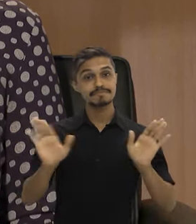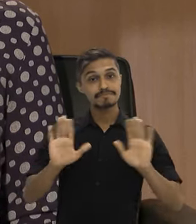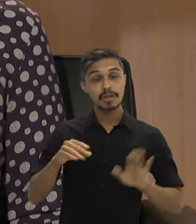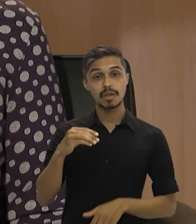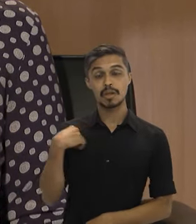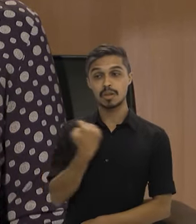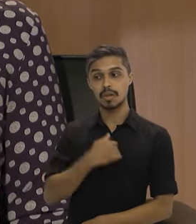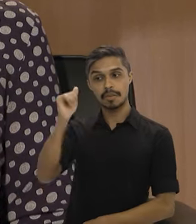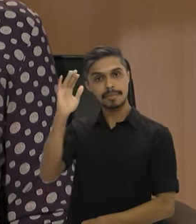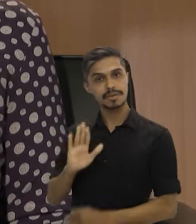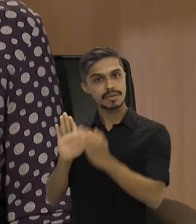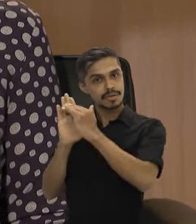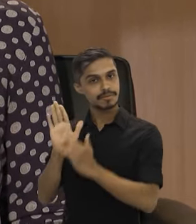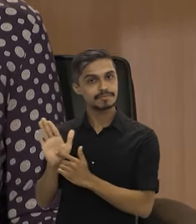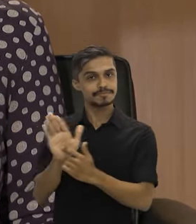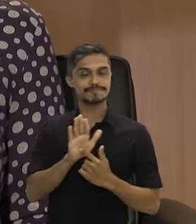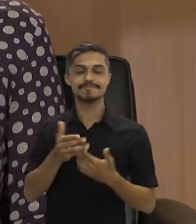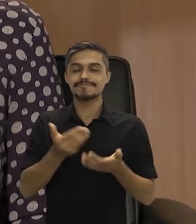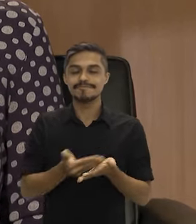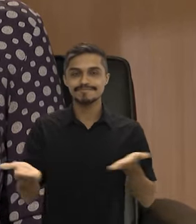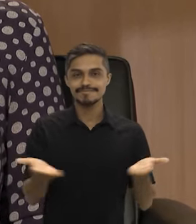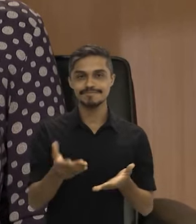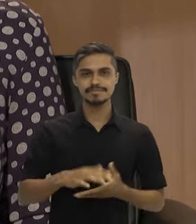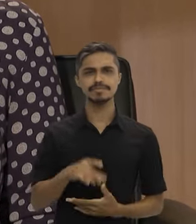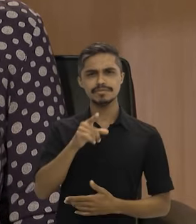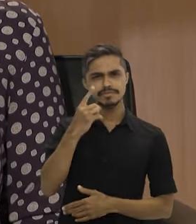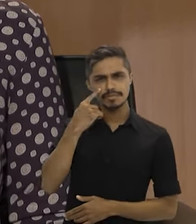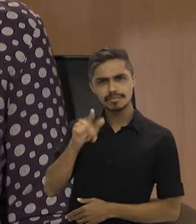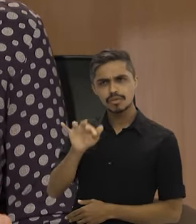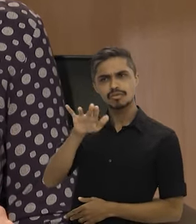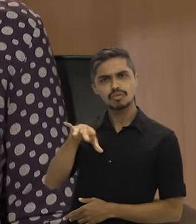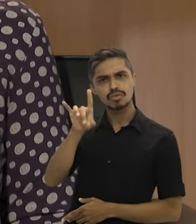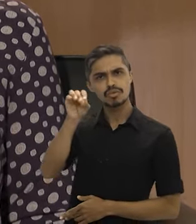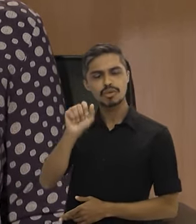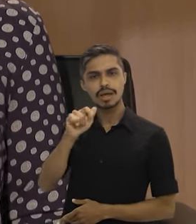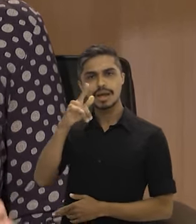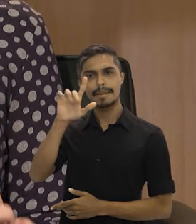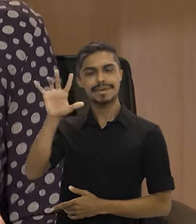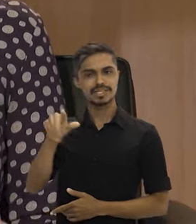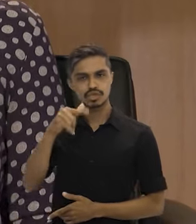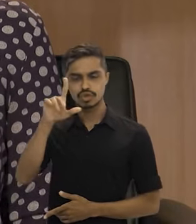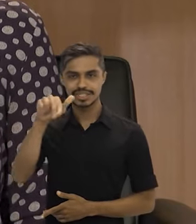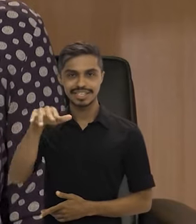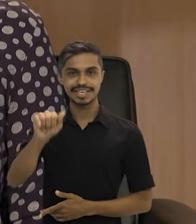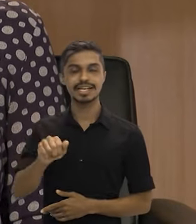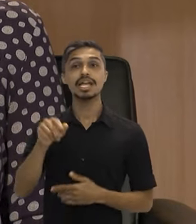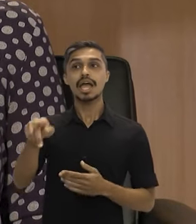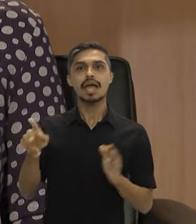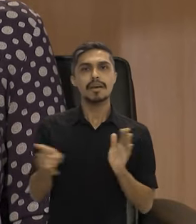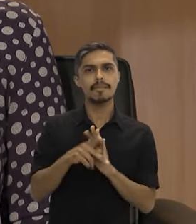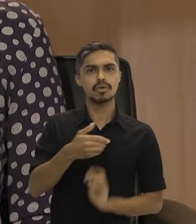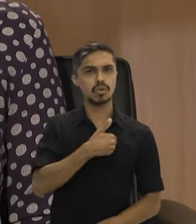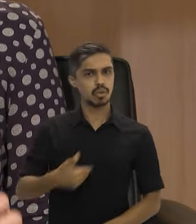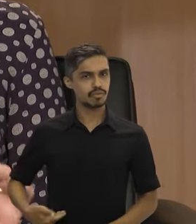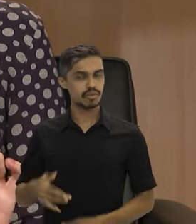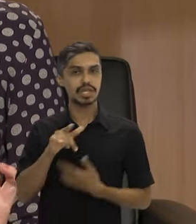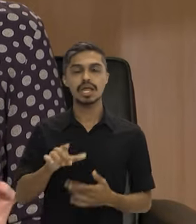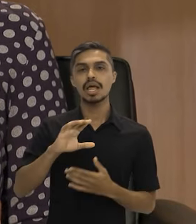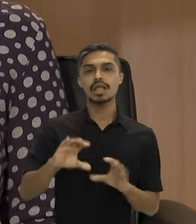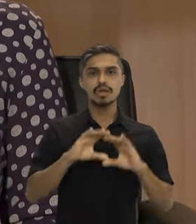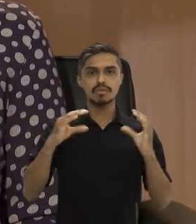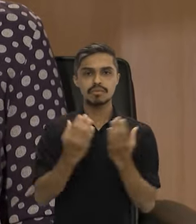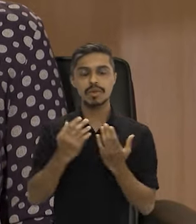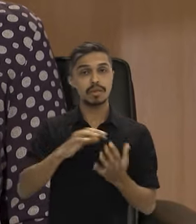Olá, o Brasil em Pauta está no ar. Certamente você já ouviu falar do Fundo Amazônia. Ele foi proposto pelo governo brasileiro na